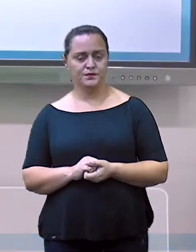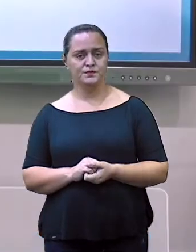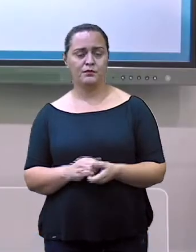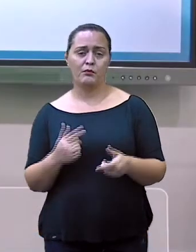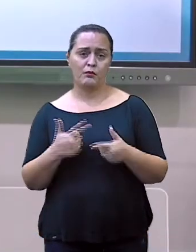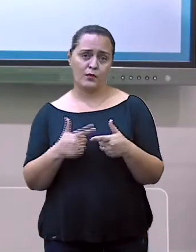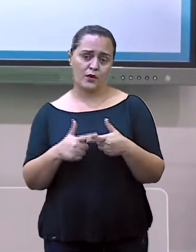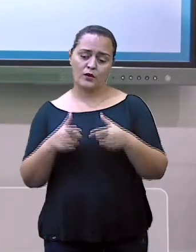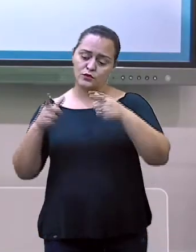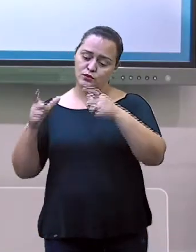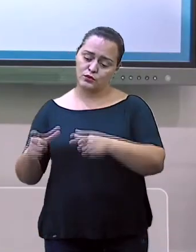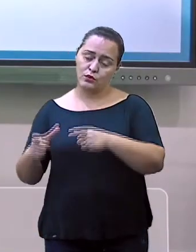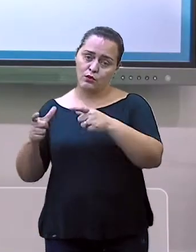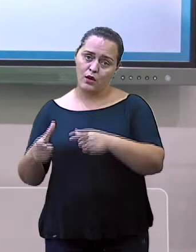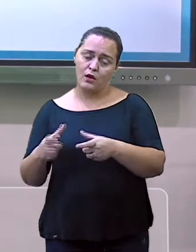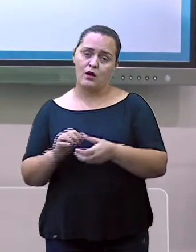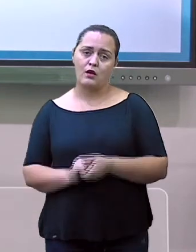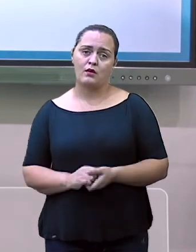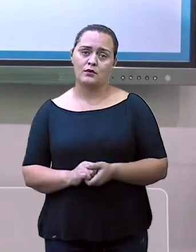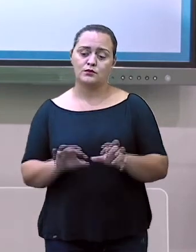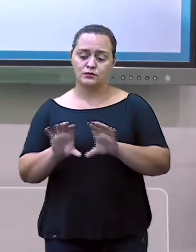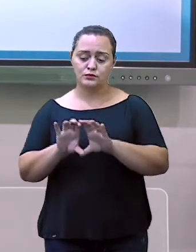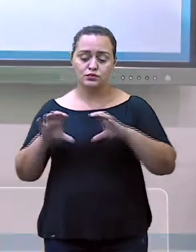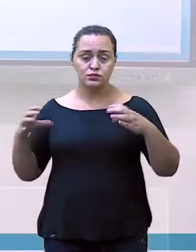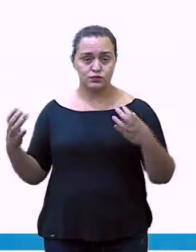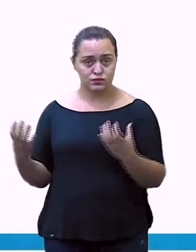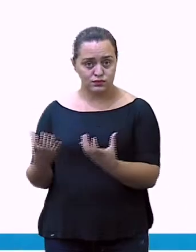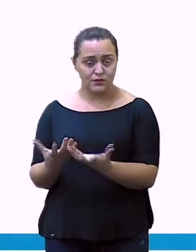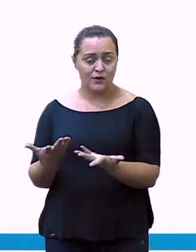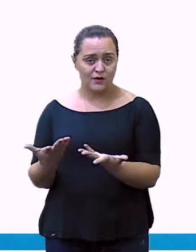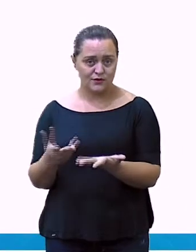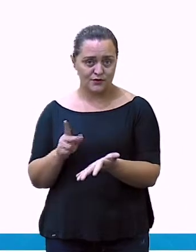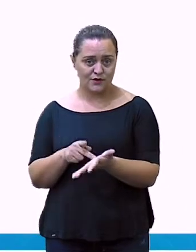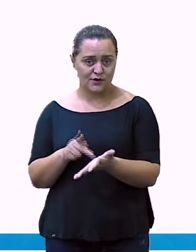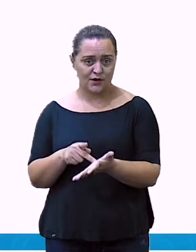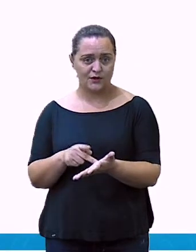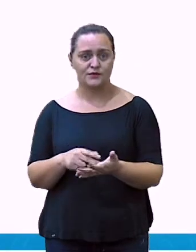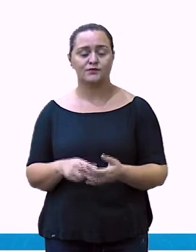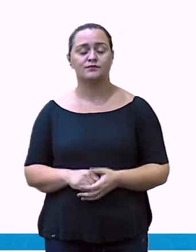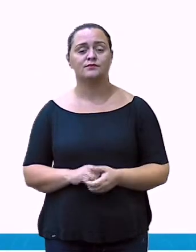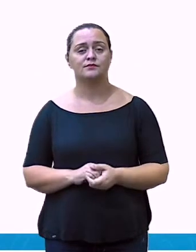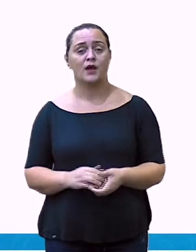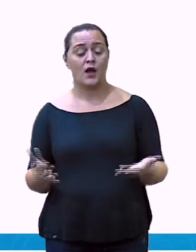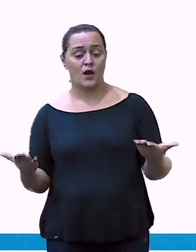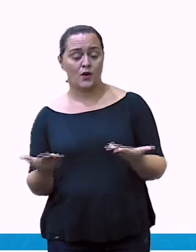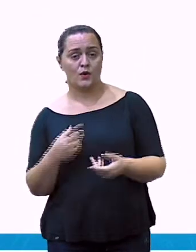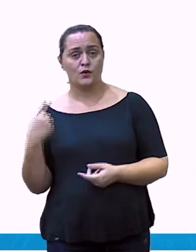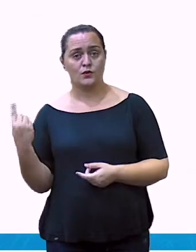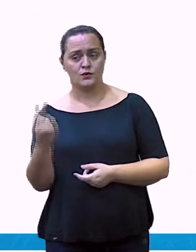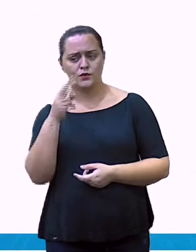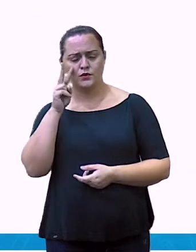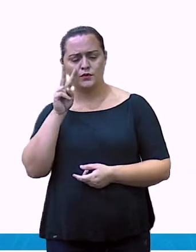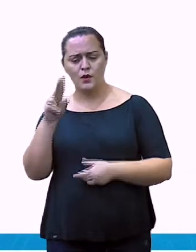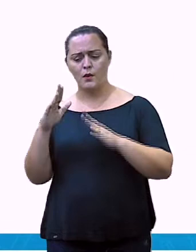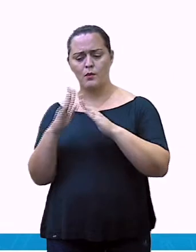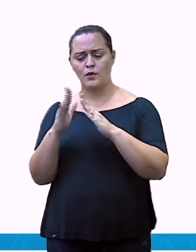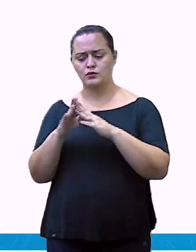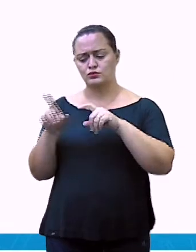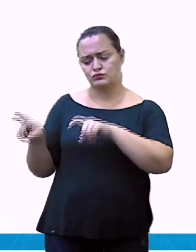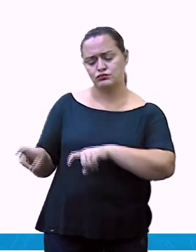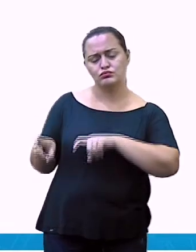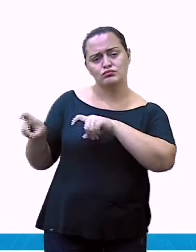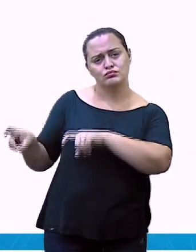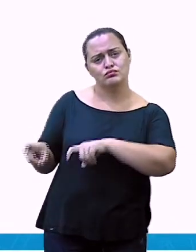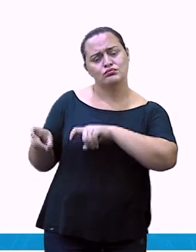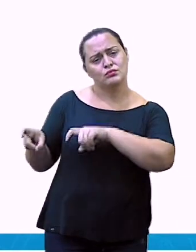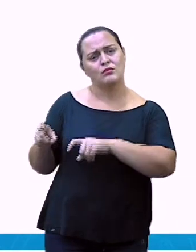ambiente, da comunidade. Ok? As moradias no campo ou em área rural ficam em sítios,